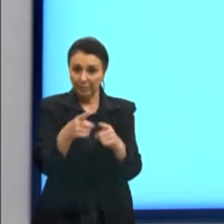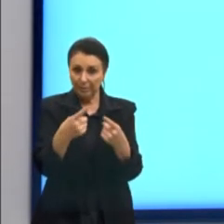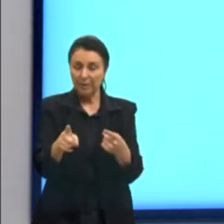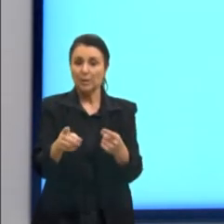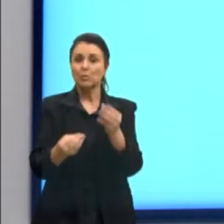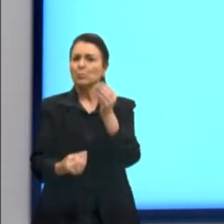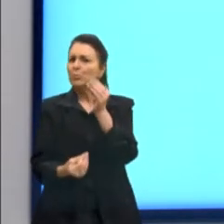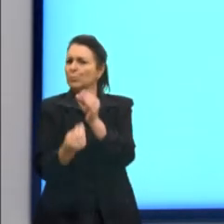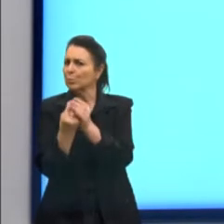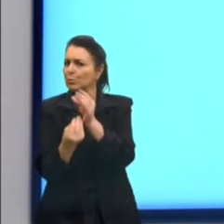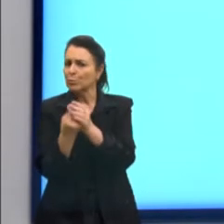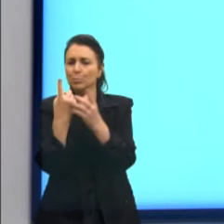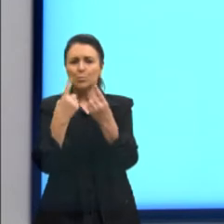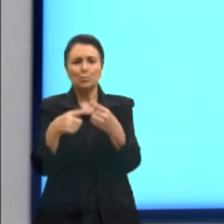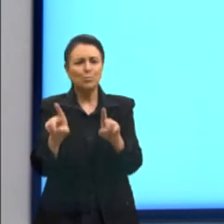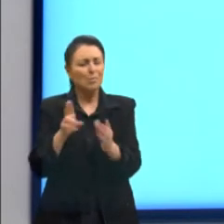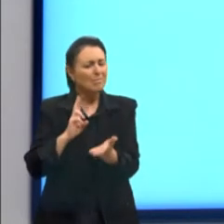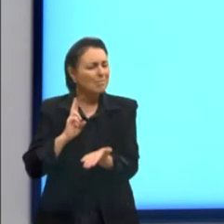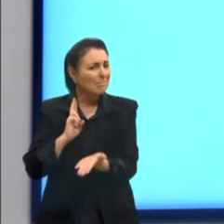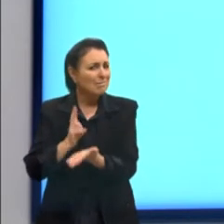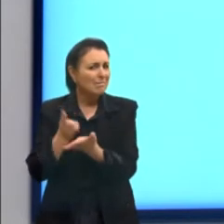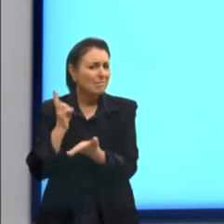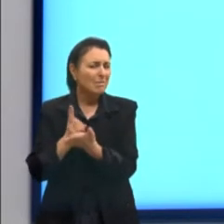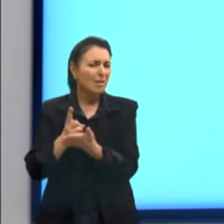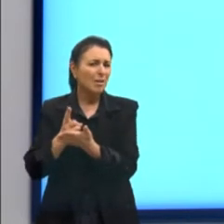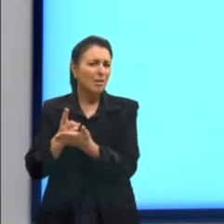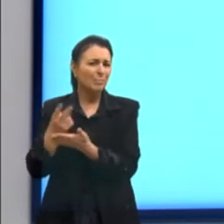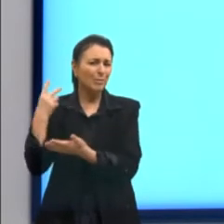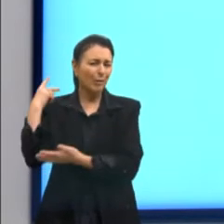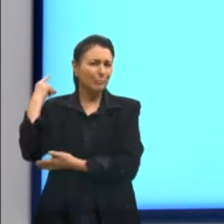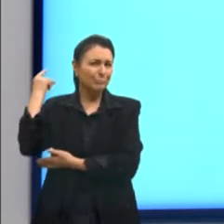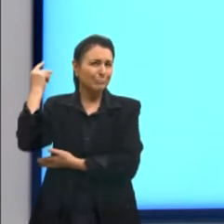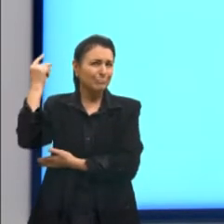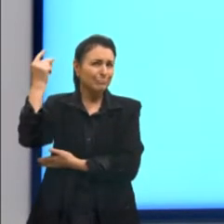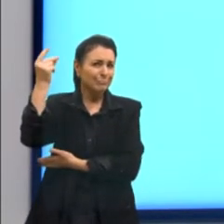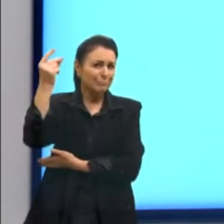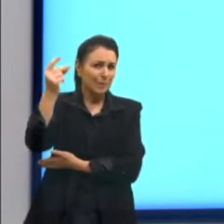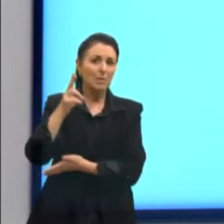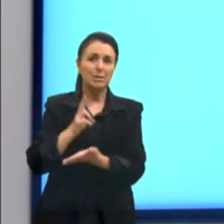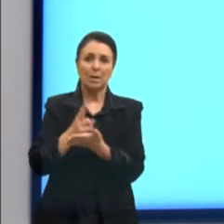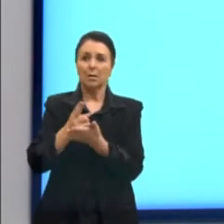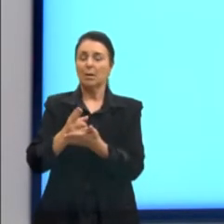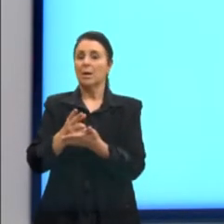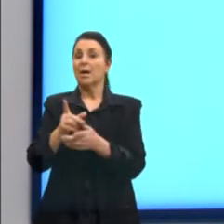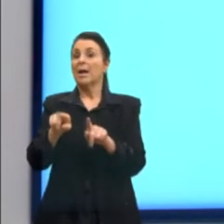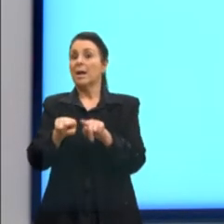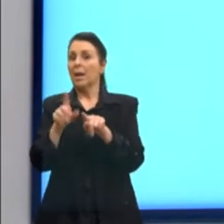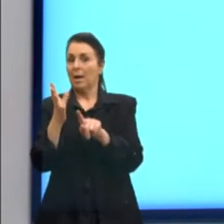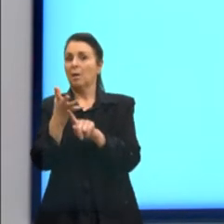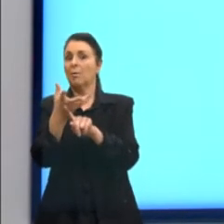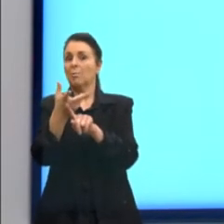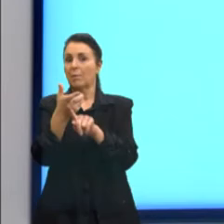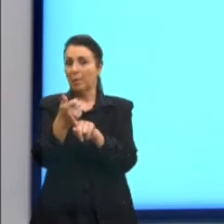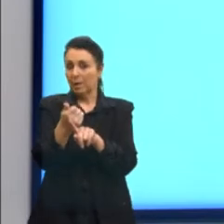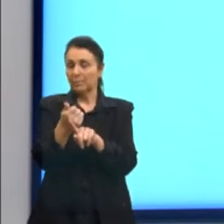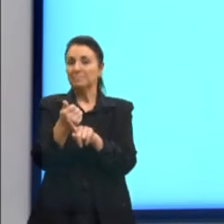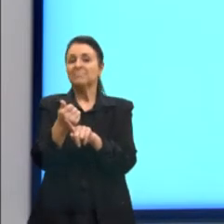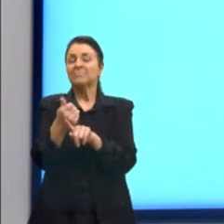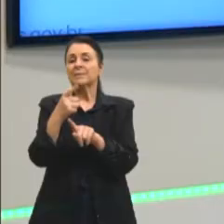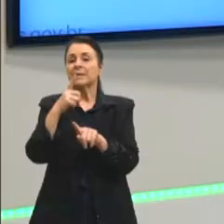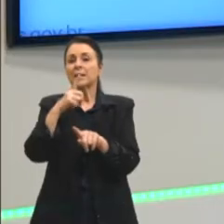música desde sempre, ela, como um estudo, como uma arte formada e com